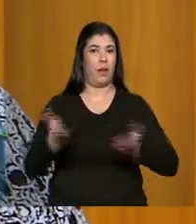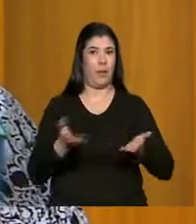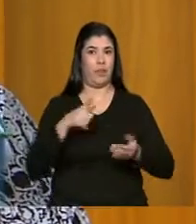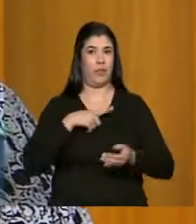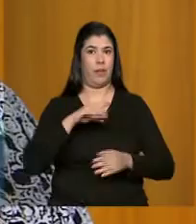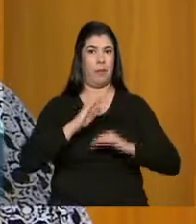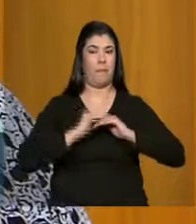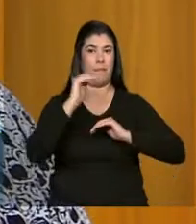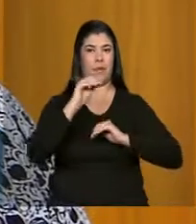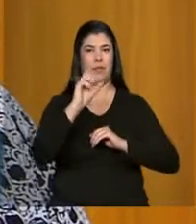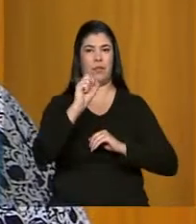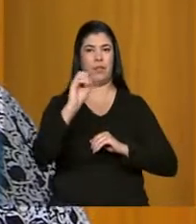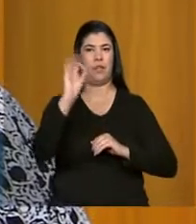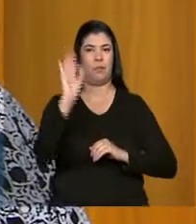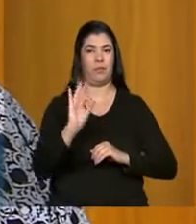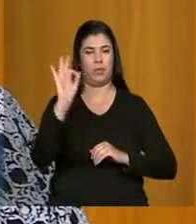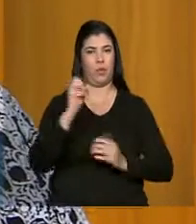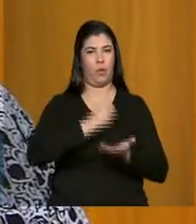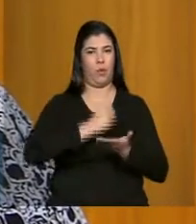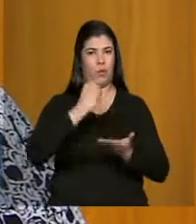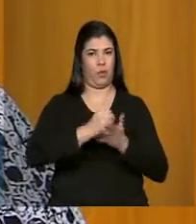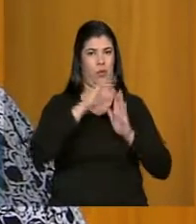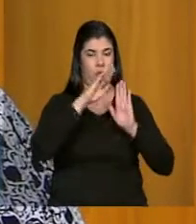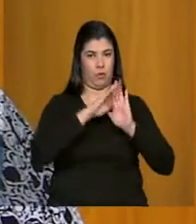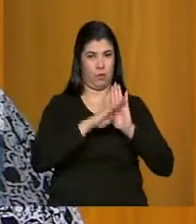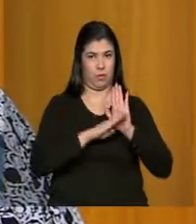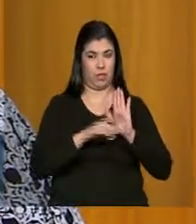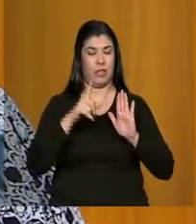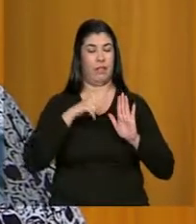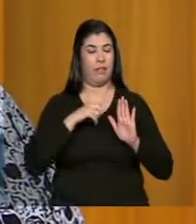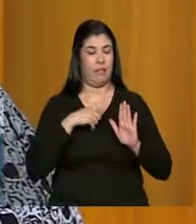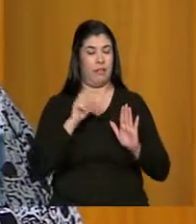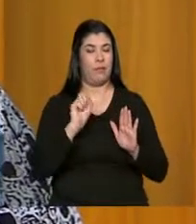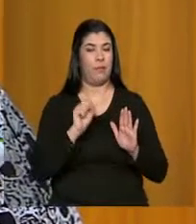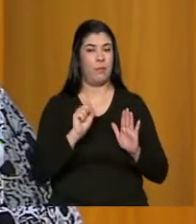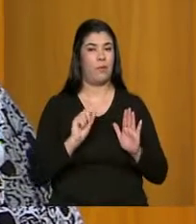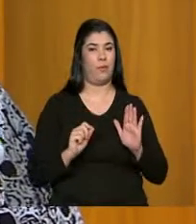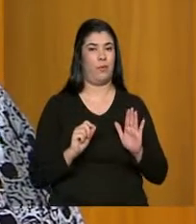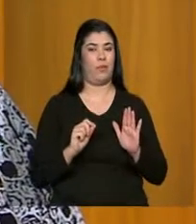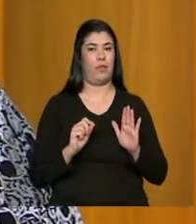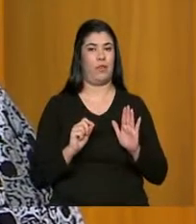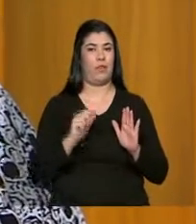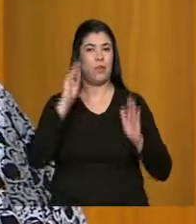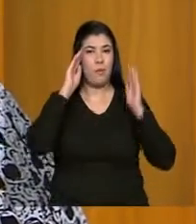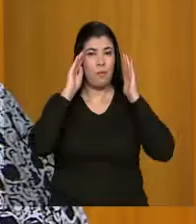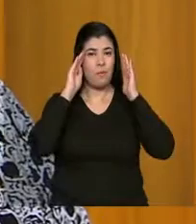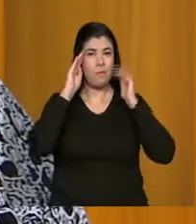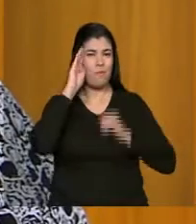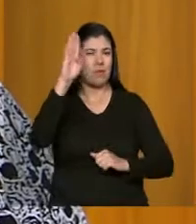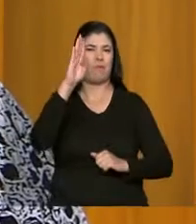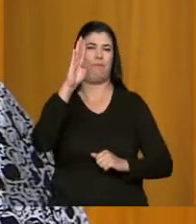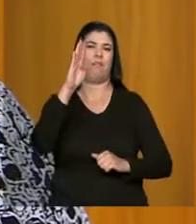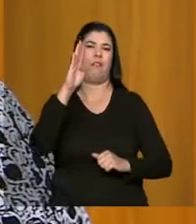% dos contratos do programa, tem como o seu principal